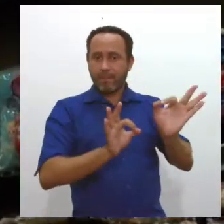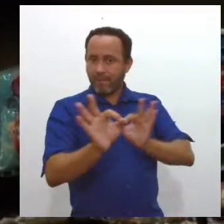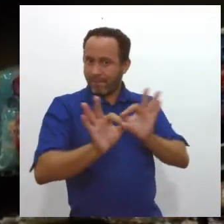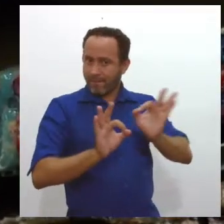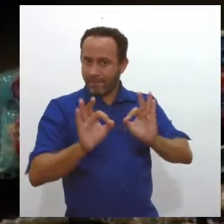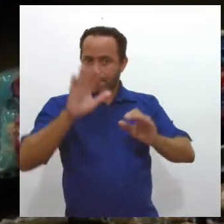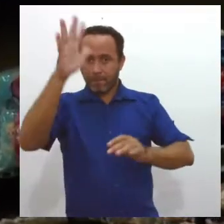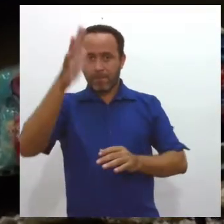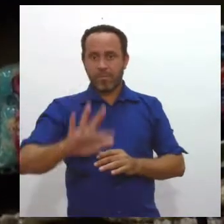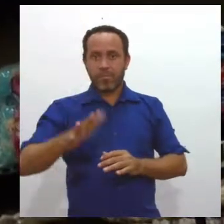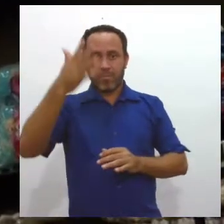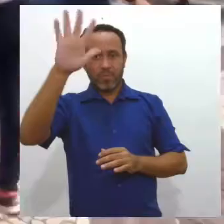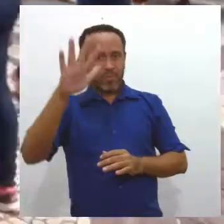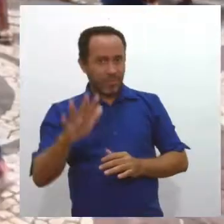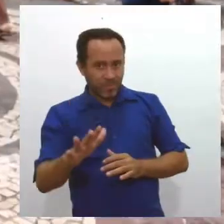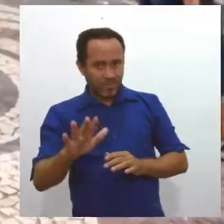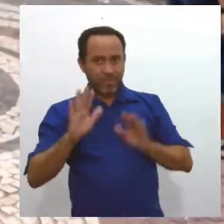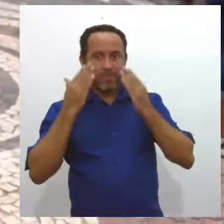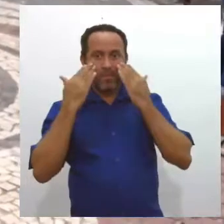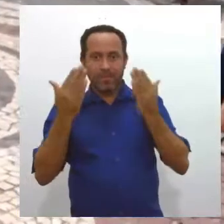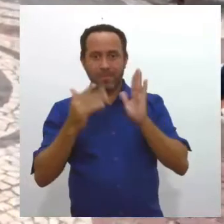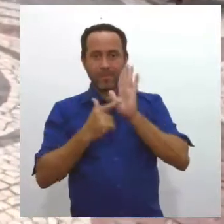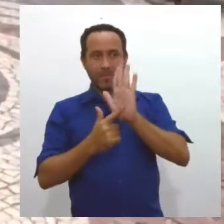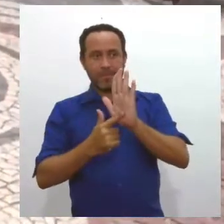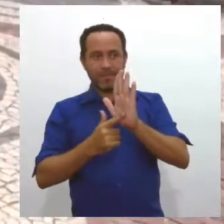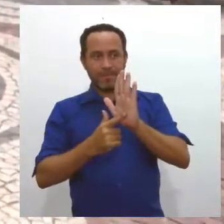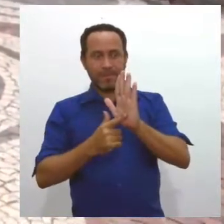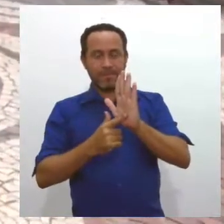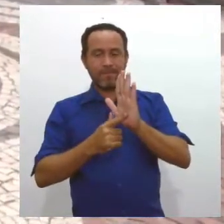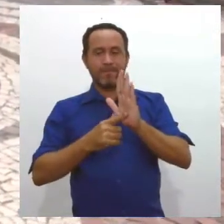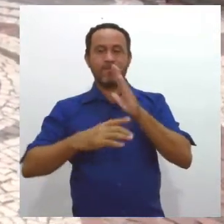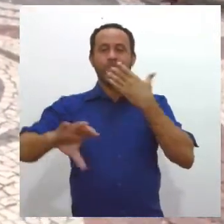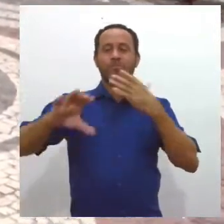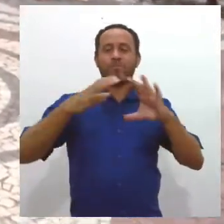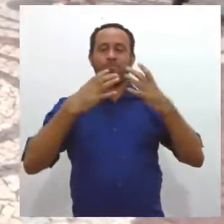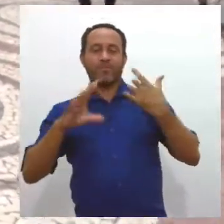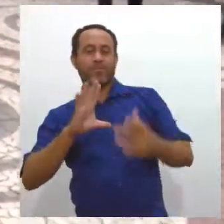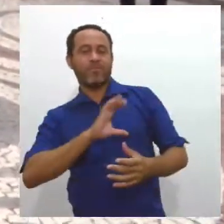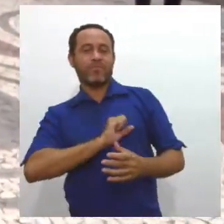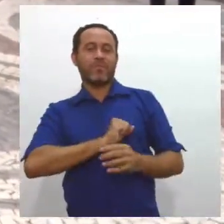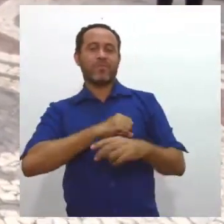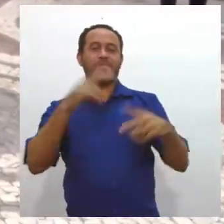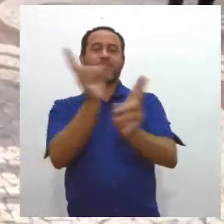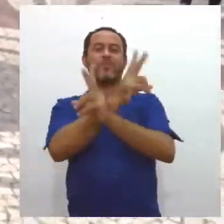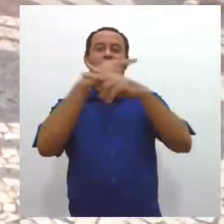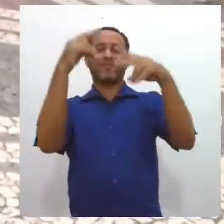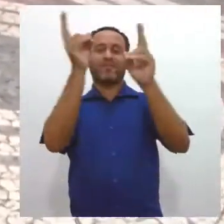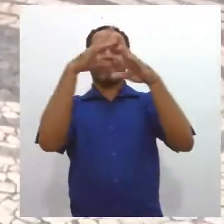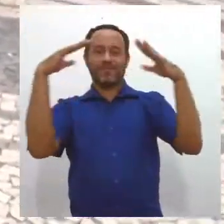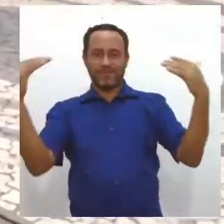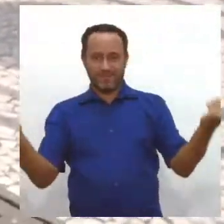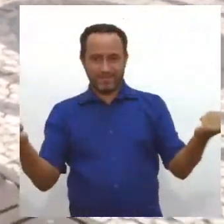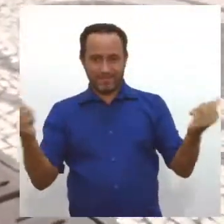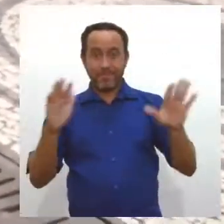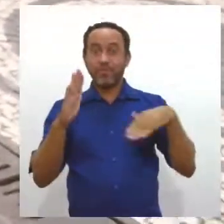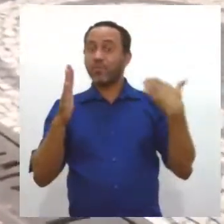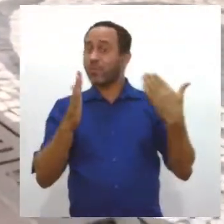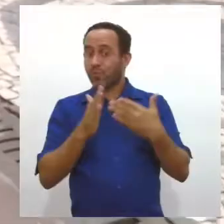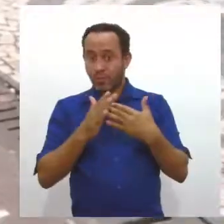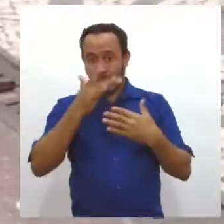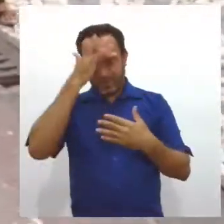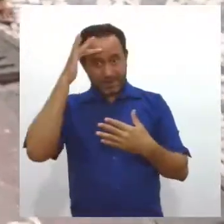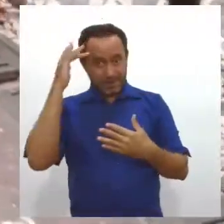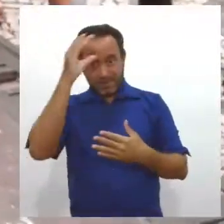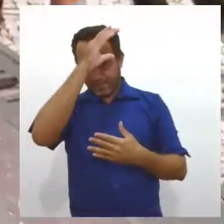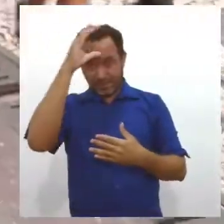promoções estampadas e o clima de romance estampado pelo ar. Tudo para que o consumidor se